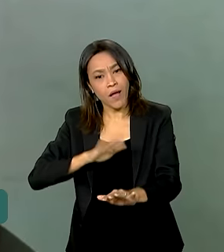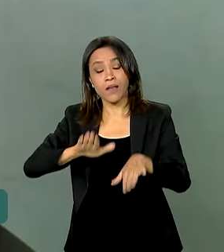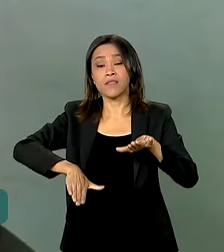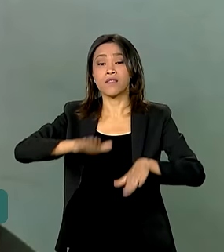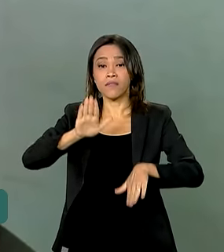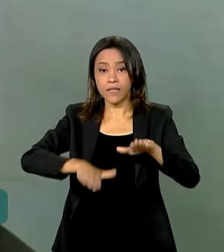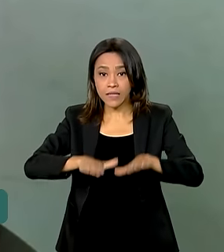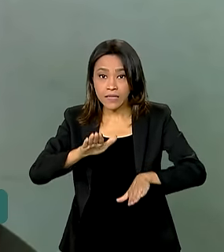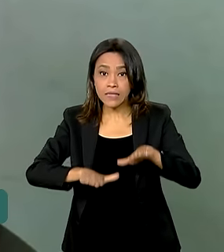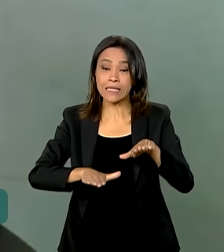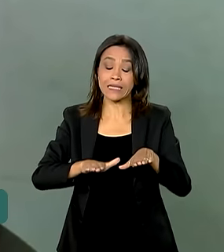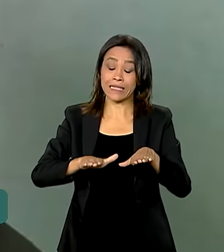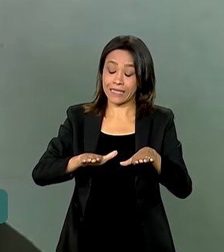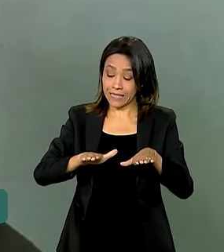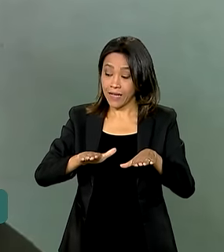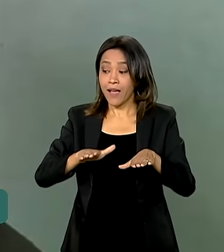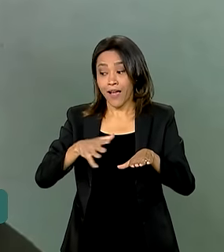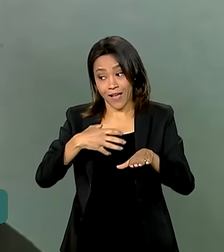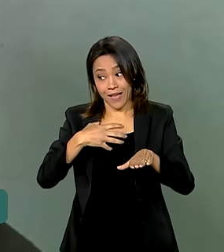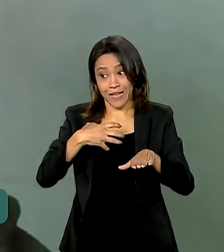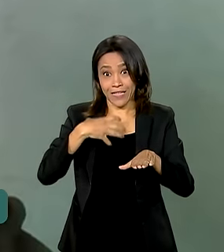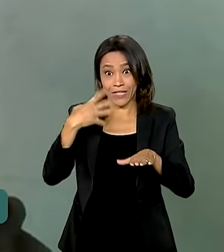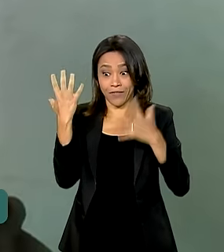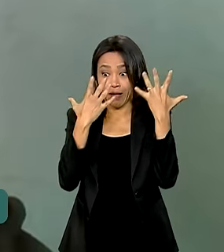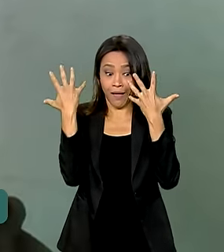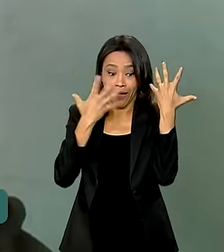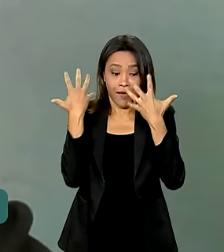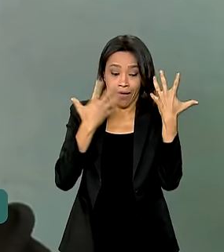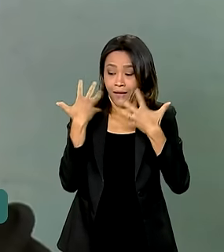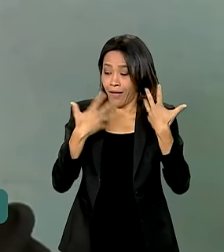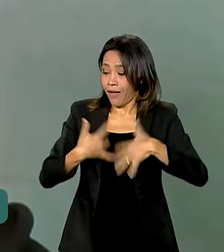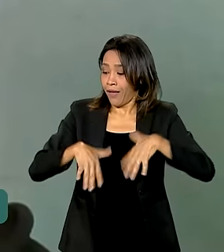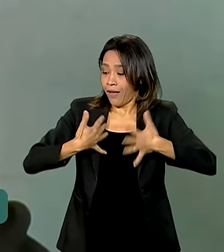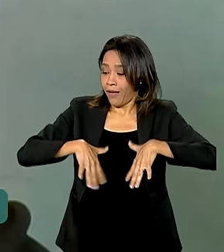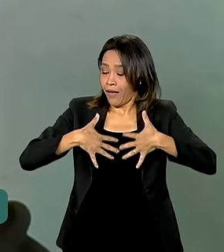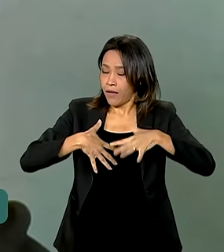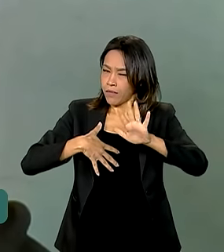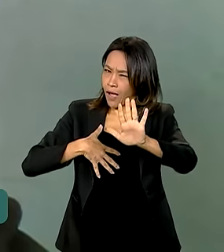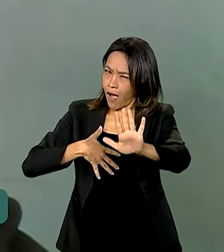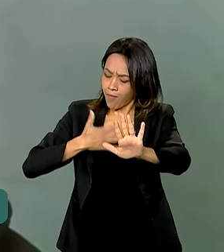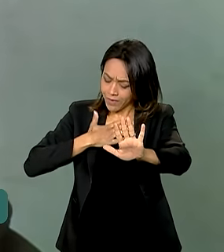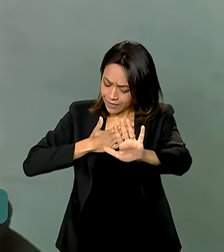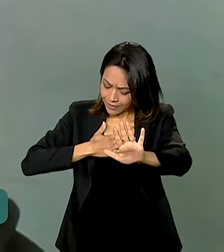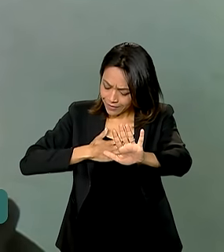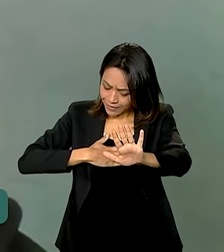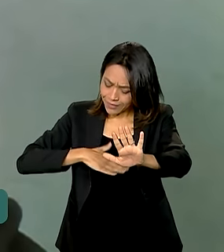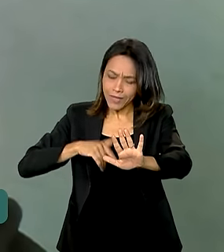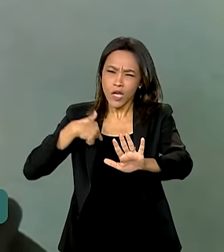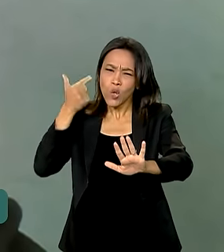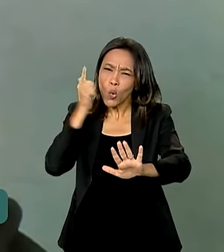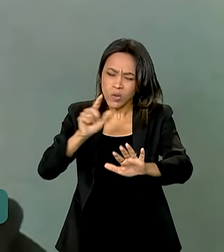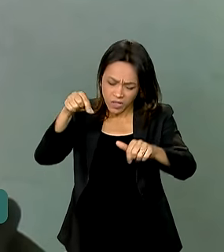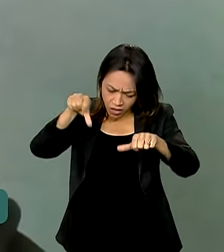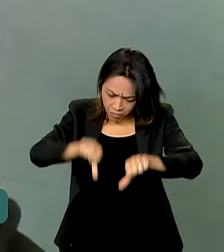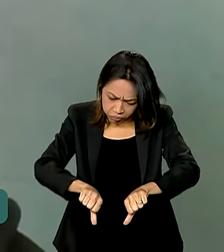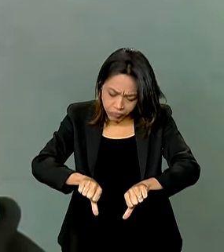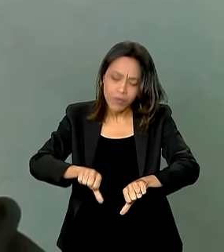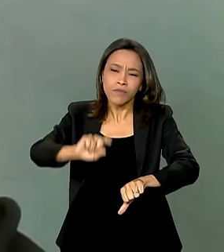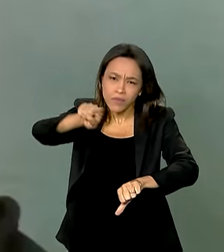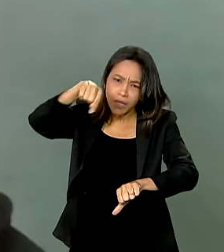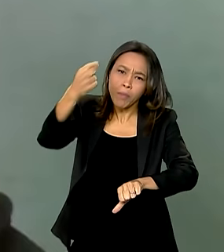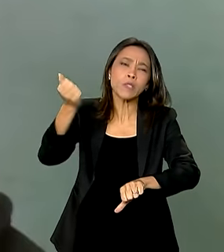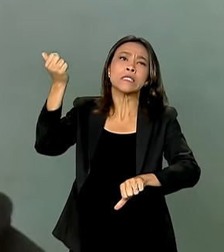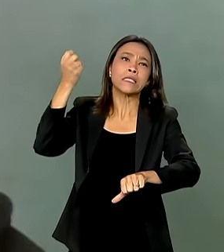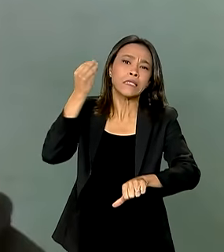a gente acaba se desesperando, mas quando a gente pensa, nossa, se eu não conseguir dessa vez, eu posso tentar de